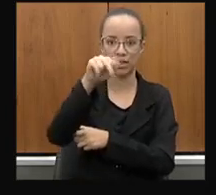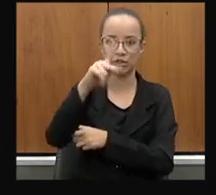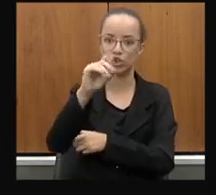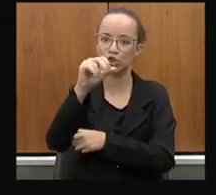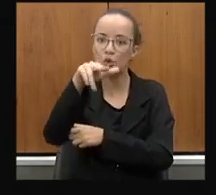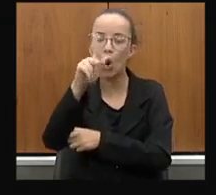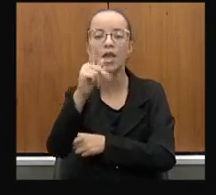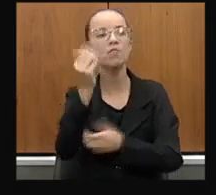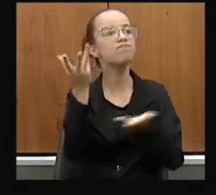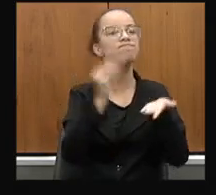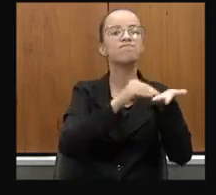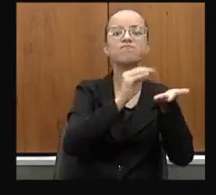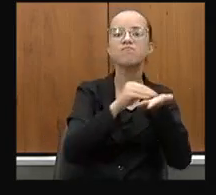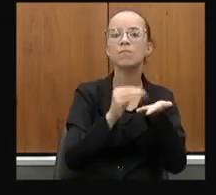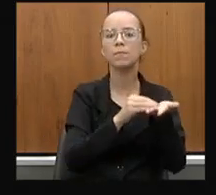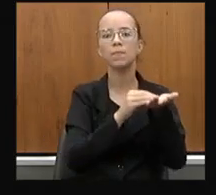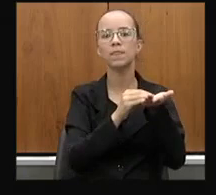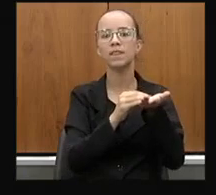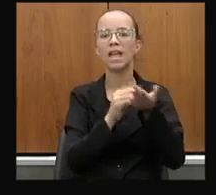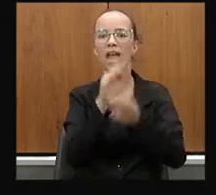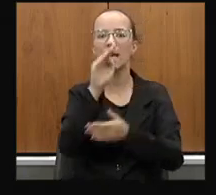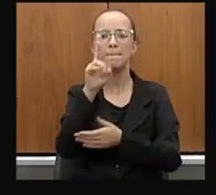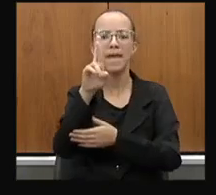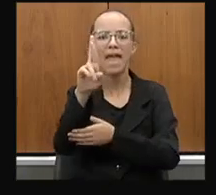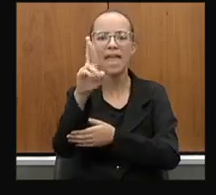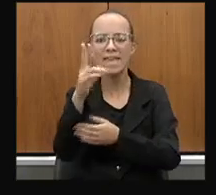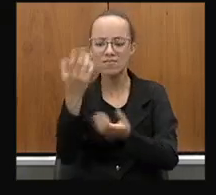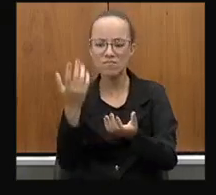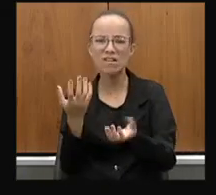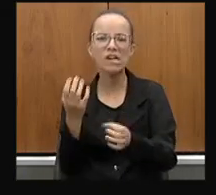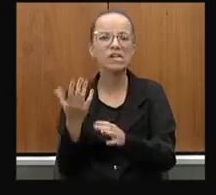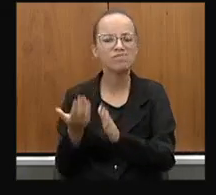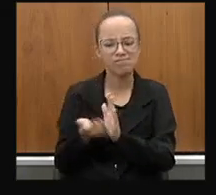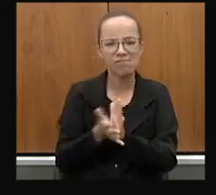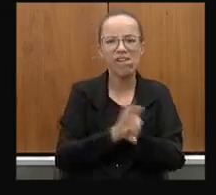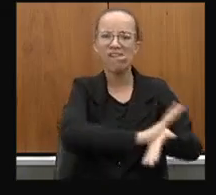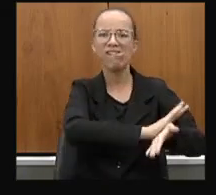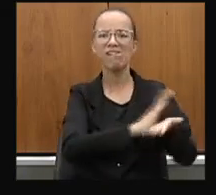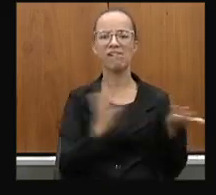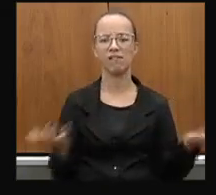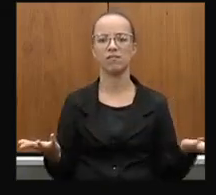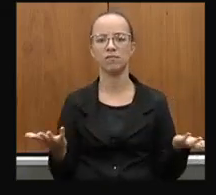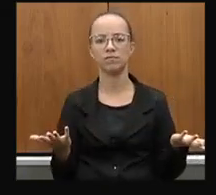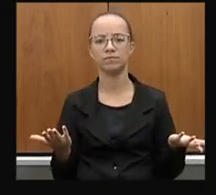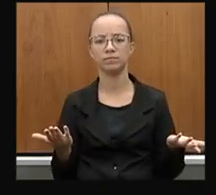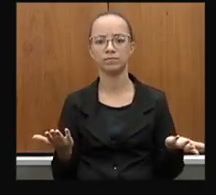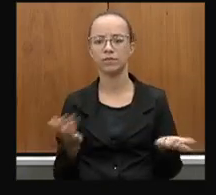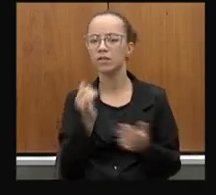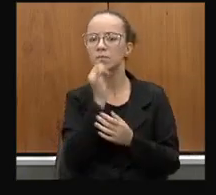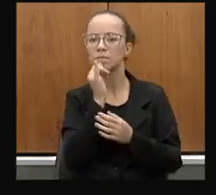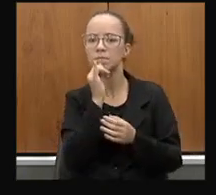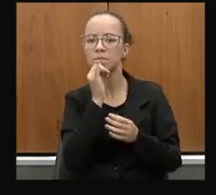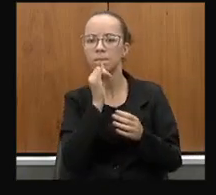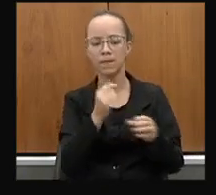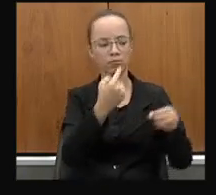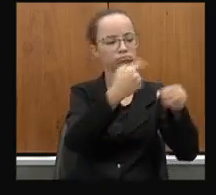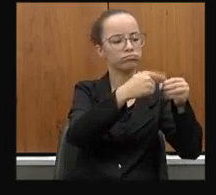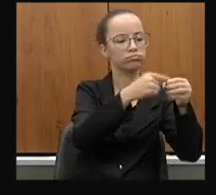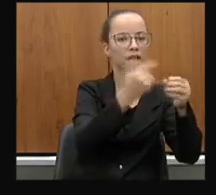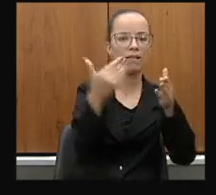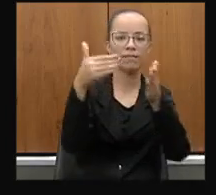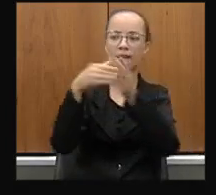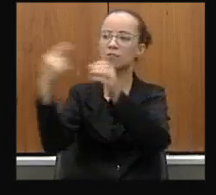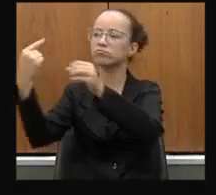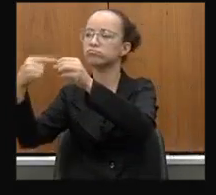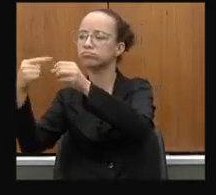-367 acabar, acabar definitivamente. Hoje, você não tem como ir de Itaubim a Araçuaí, de Itaubim